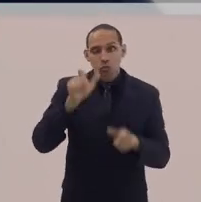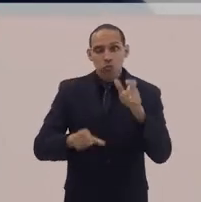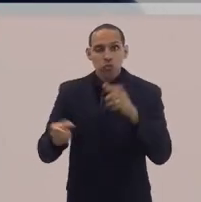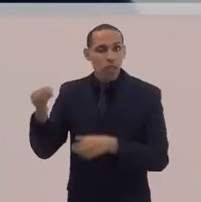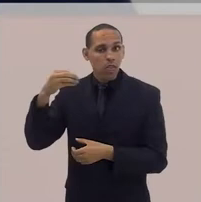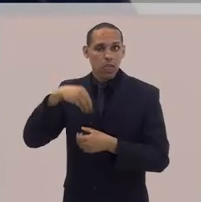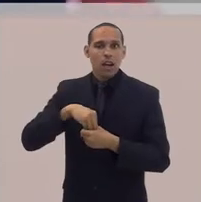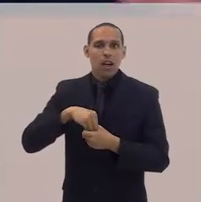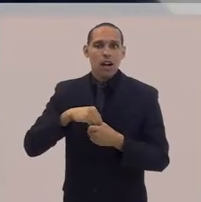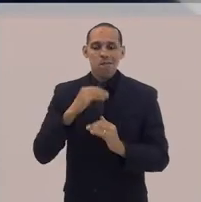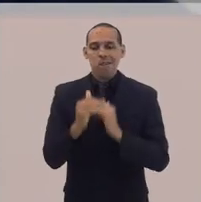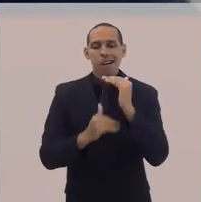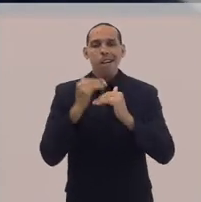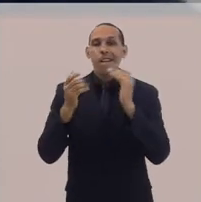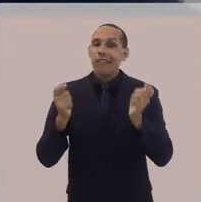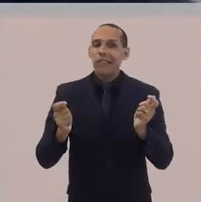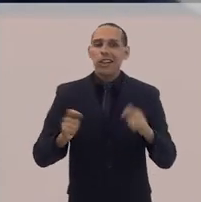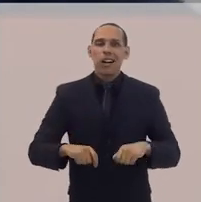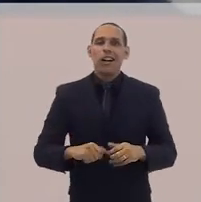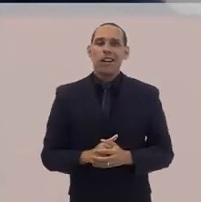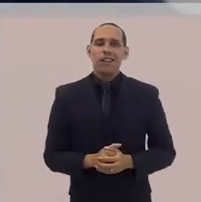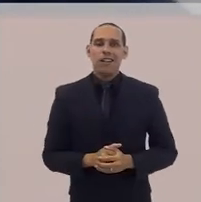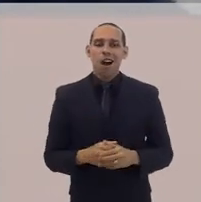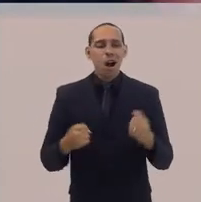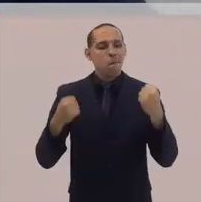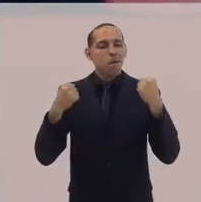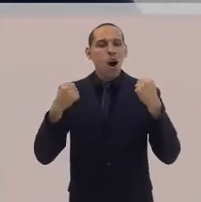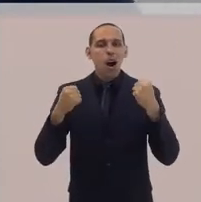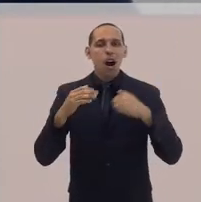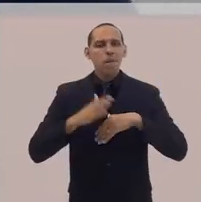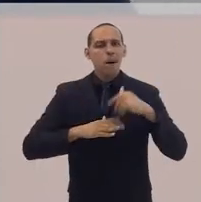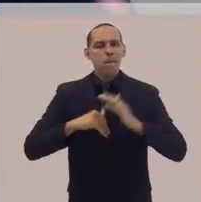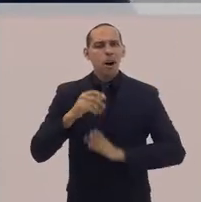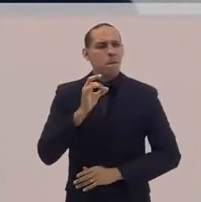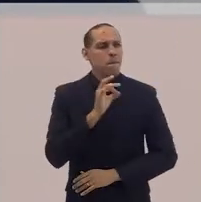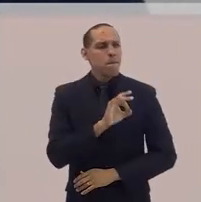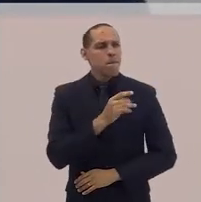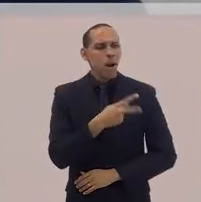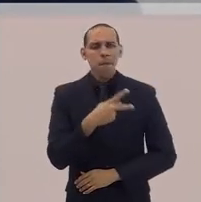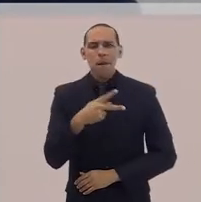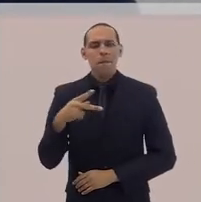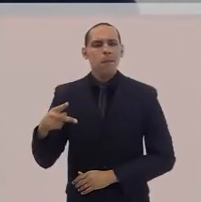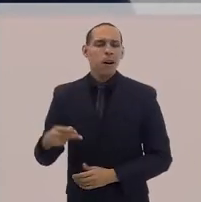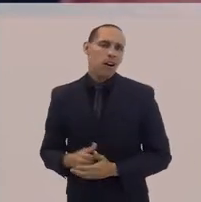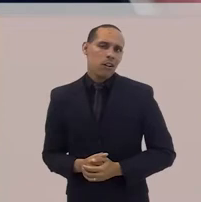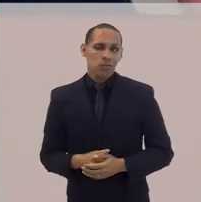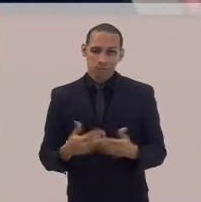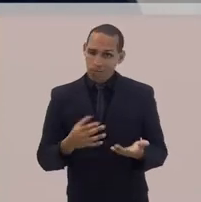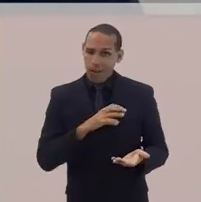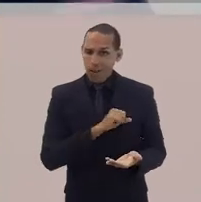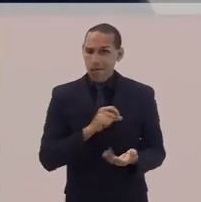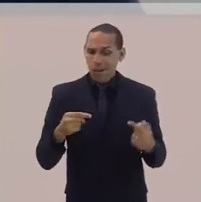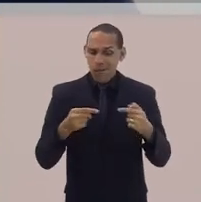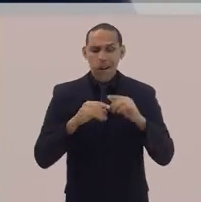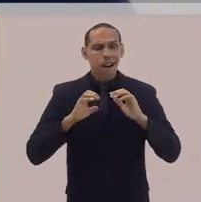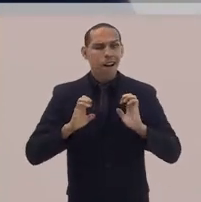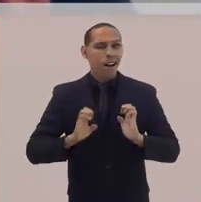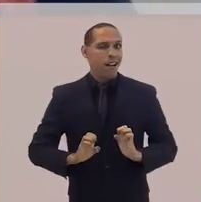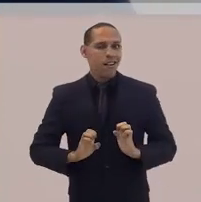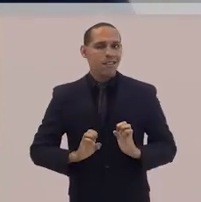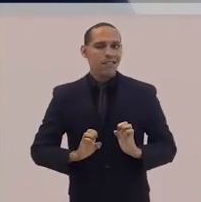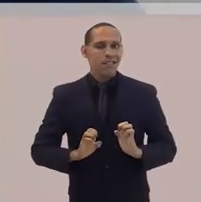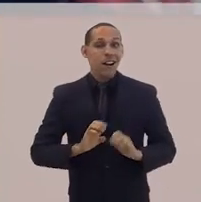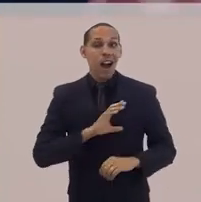pessoas podem desenvolver o potencial das suas vidas. Então, o amor é ético.